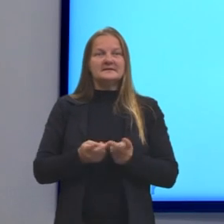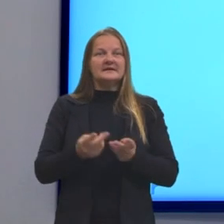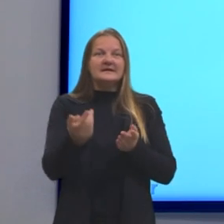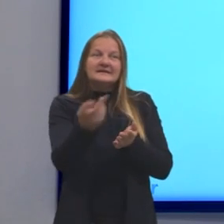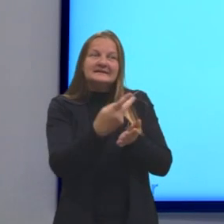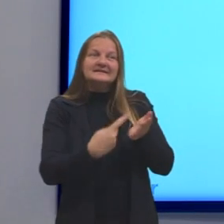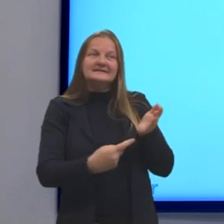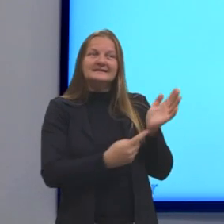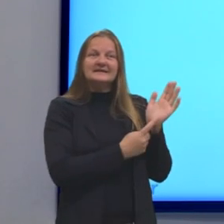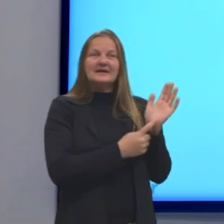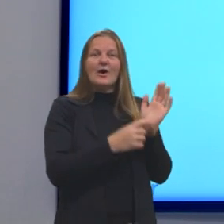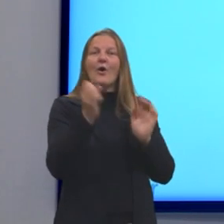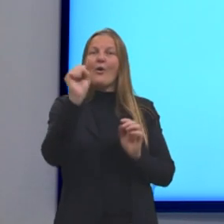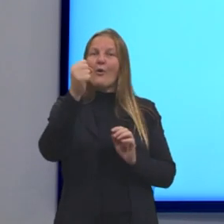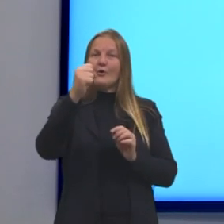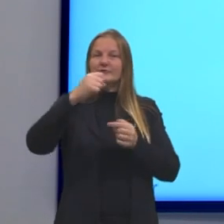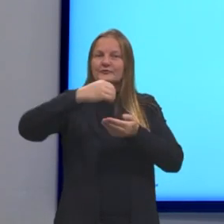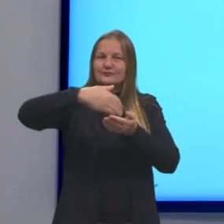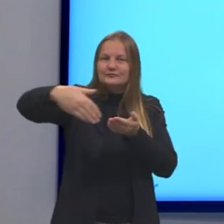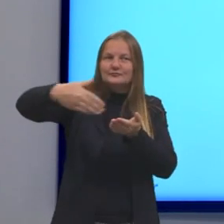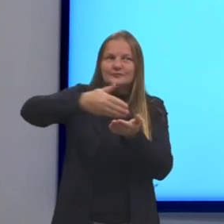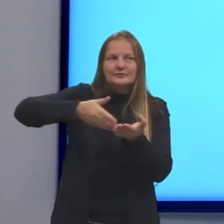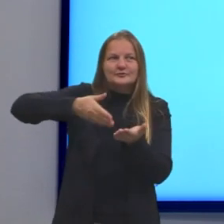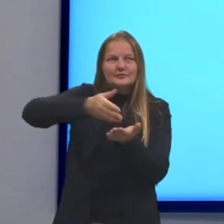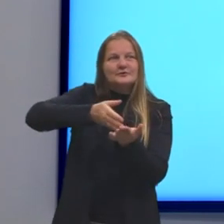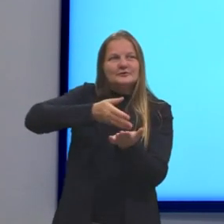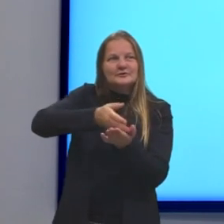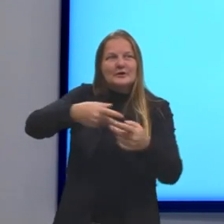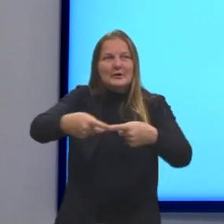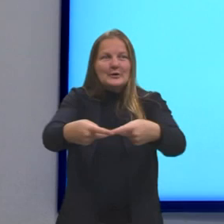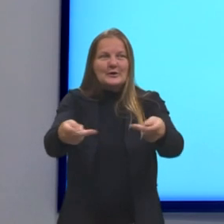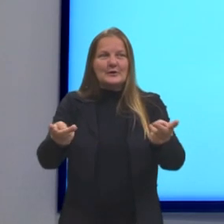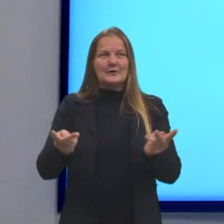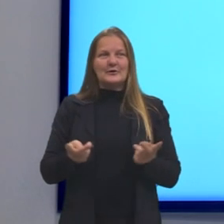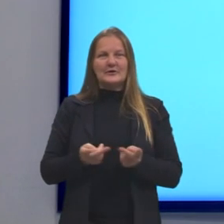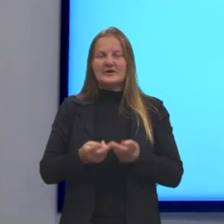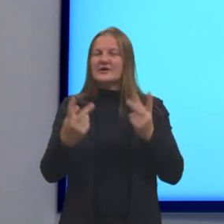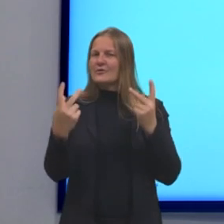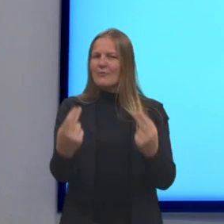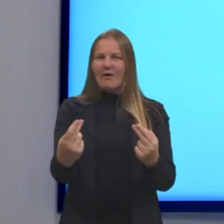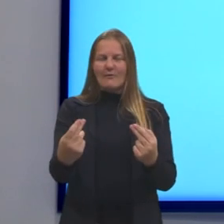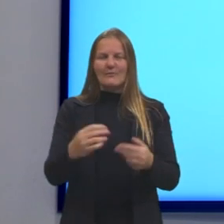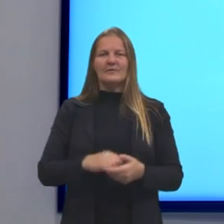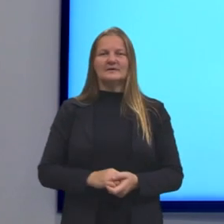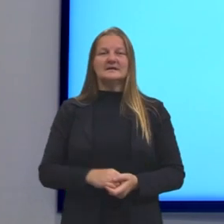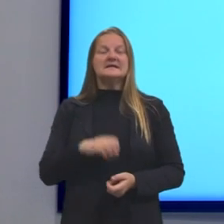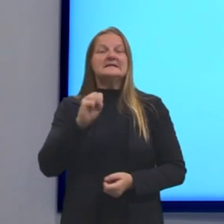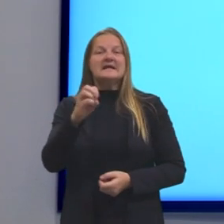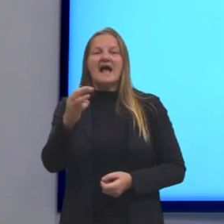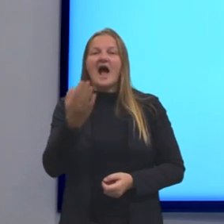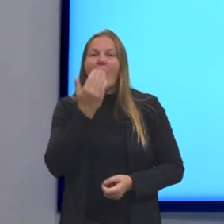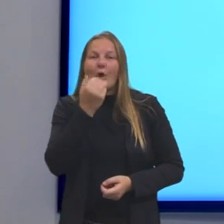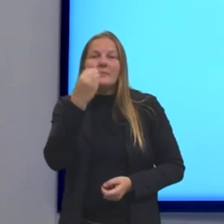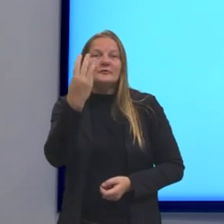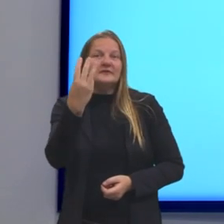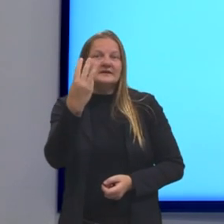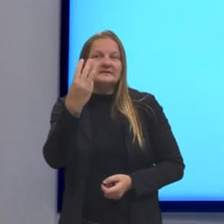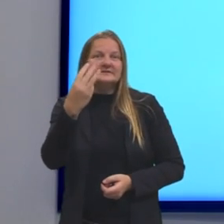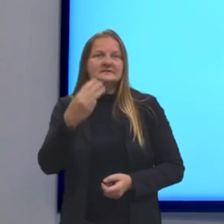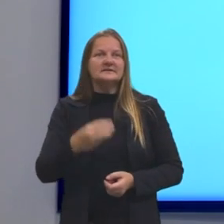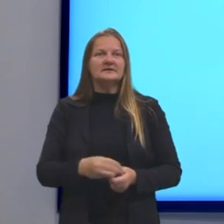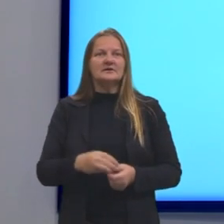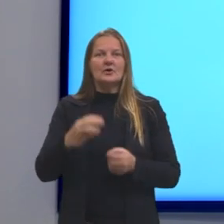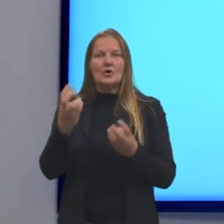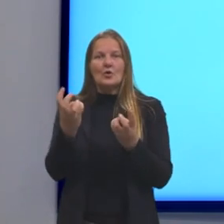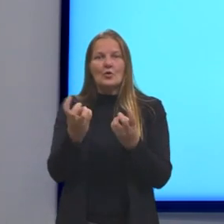foi cortada em oito fatias. Vamos deduzir aqui que oito fatias iguais. Se eu comi três partes, ainda